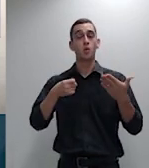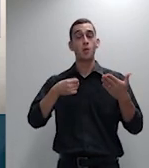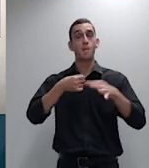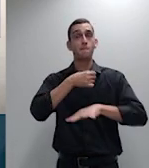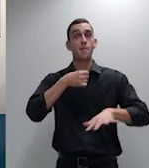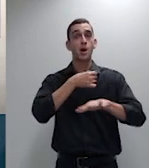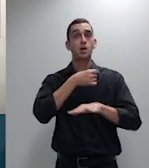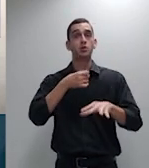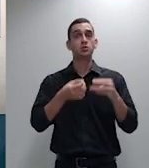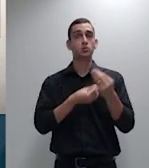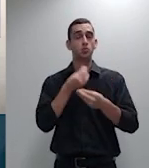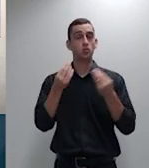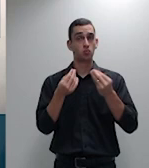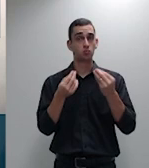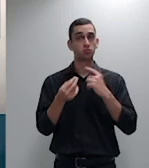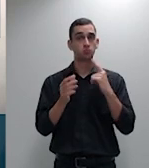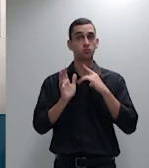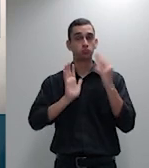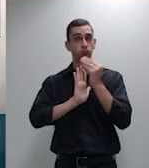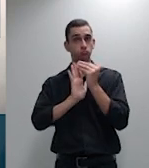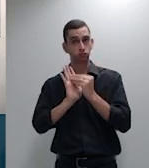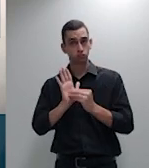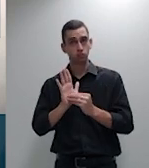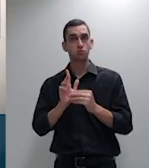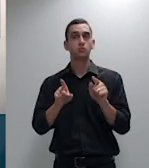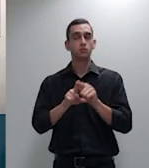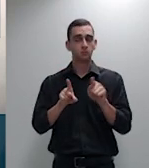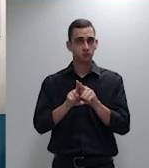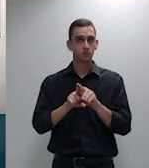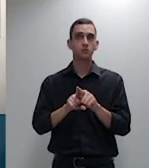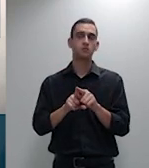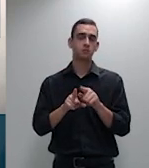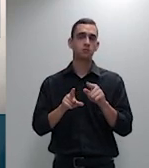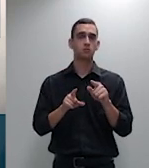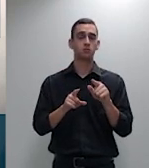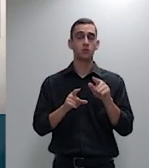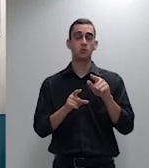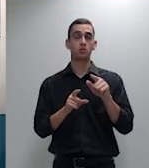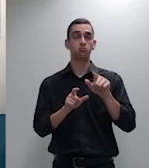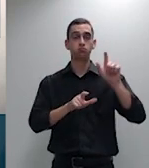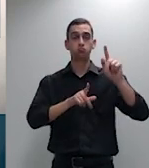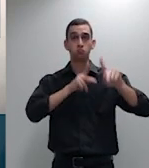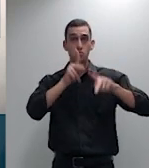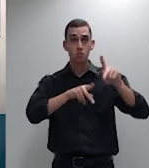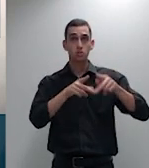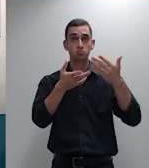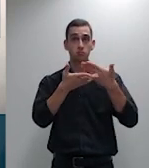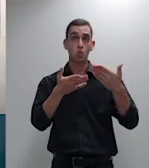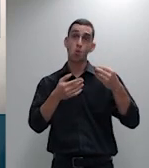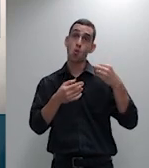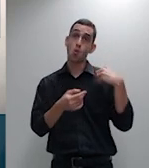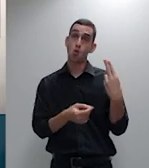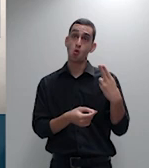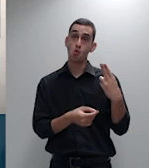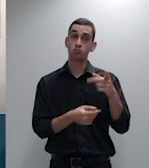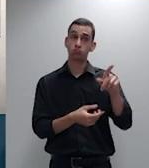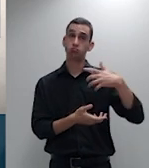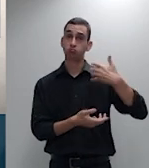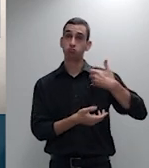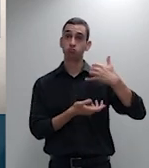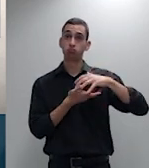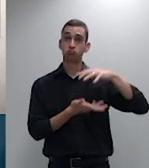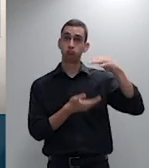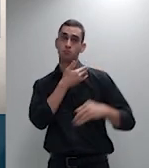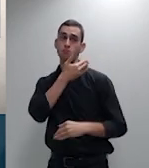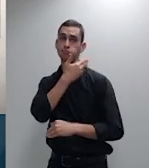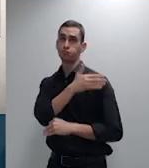consumidor ou discriminem o idoso a partir dessa tese surge a controvérsia acerca do ônus